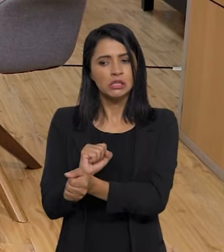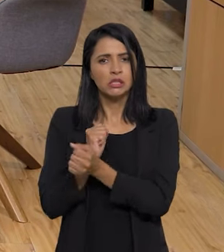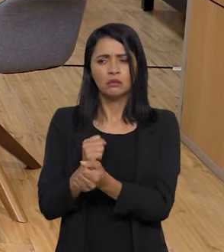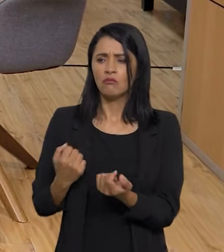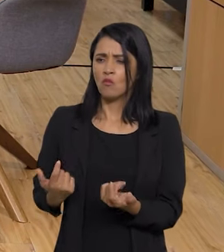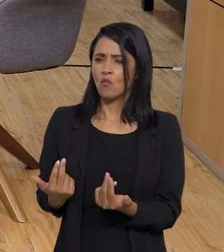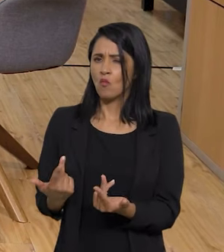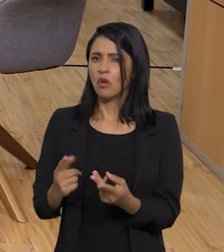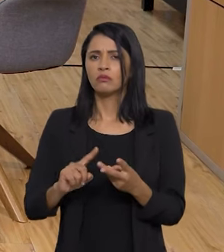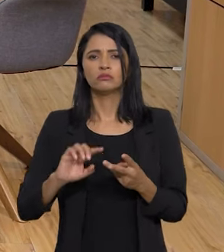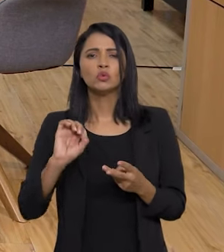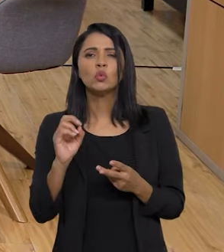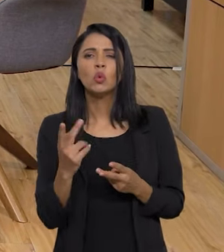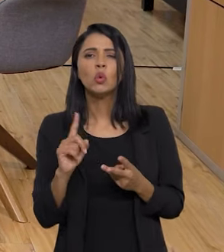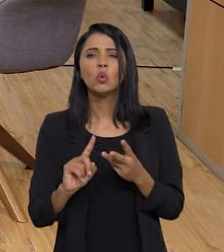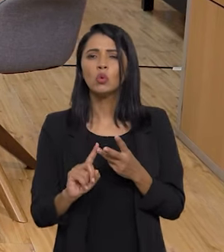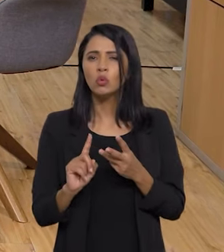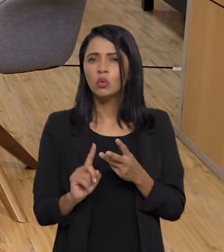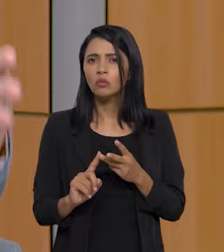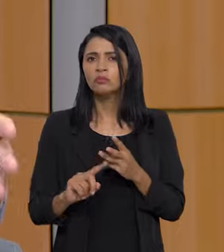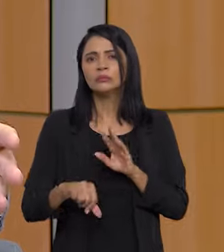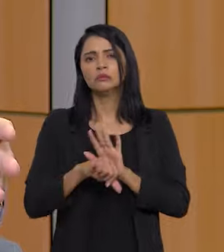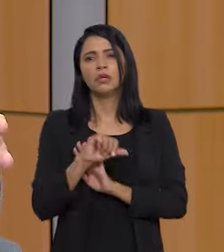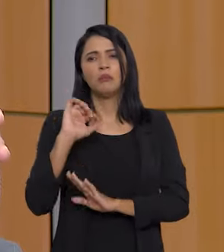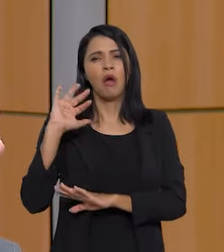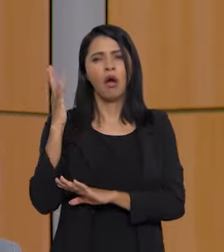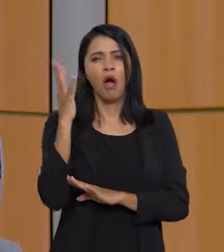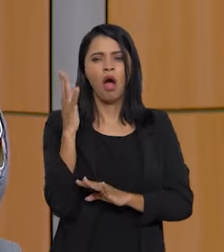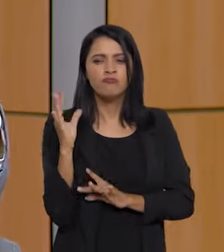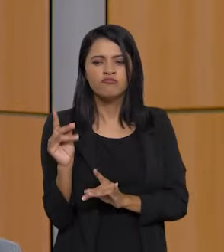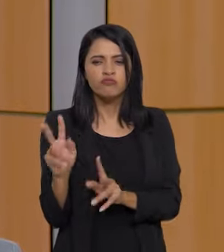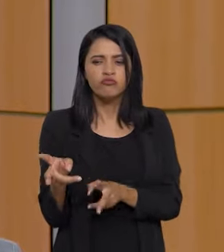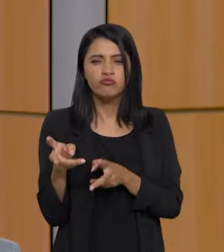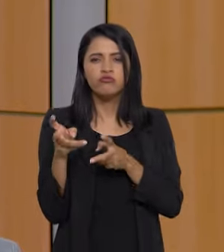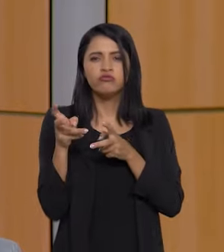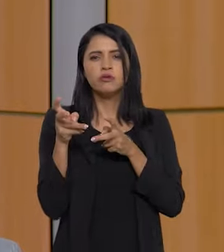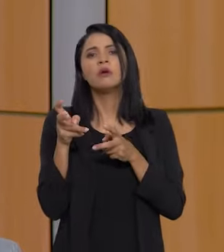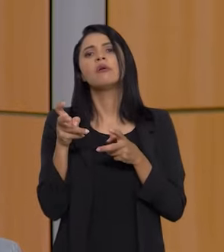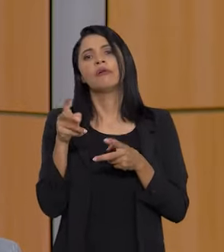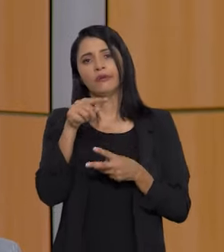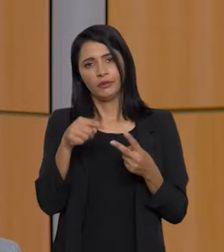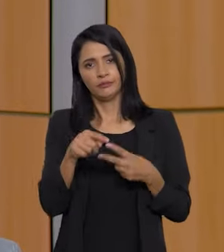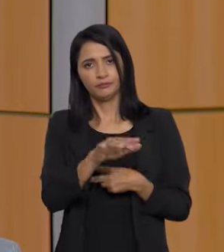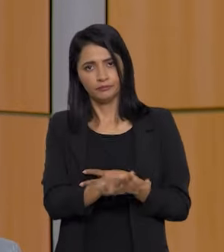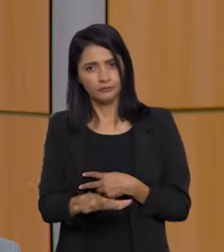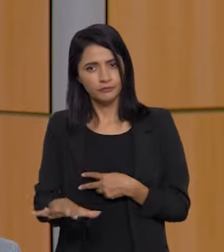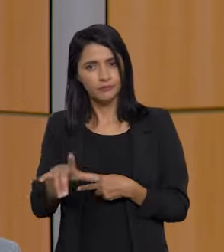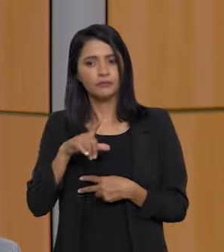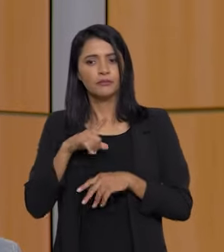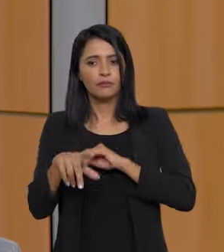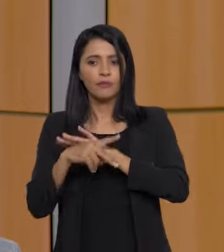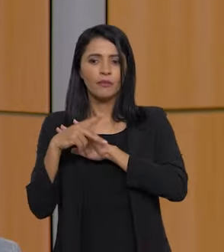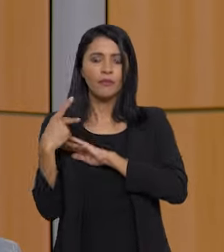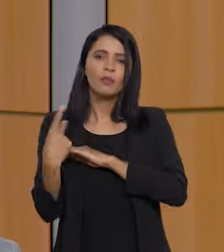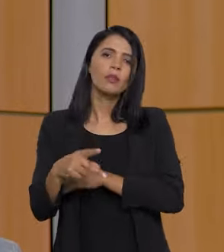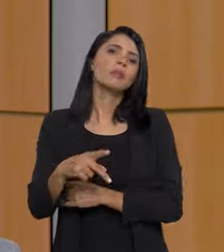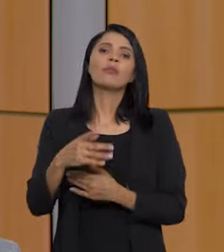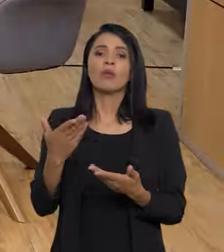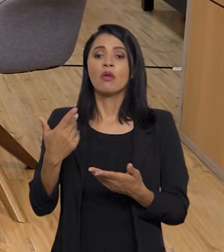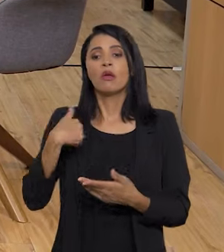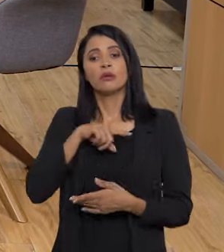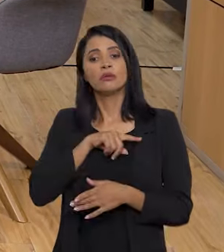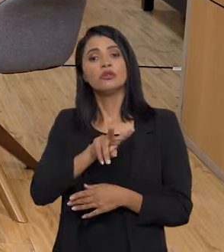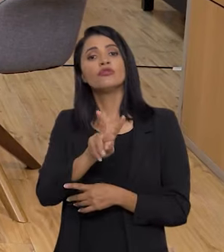trabalho escravo, ou crime ambiental. Essas áreas que estejam em domínio público,